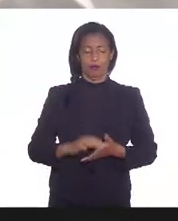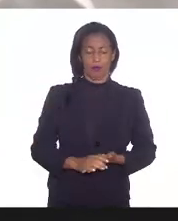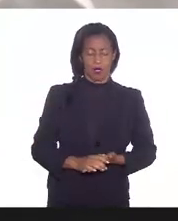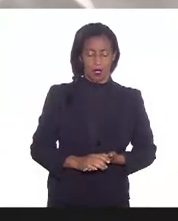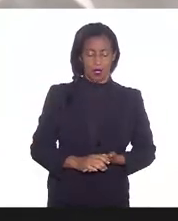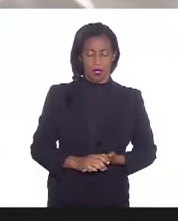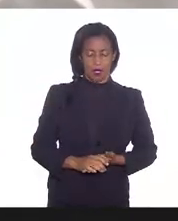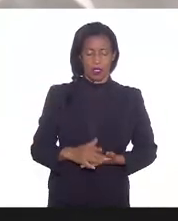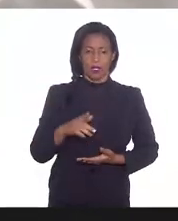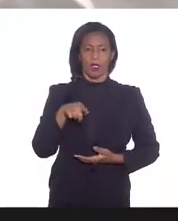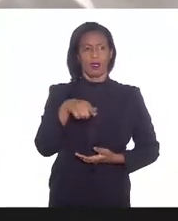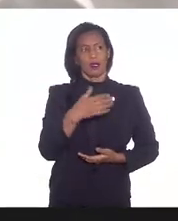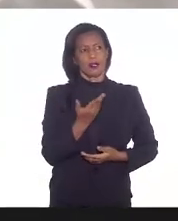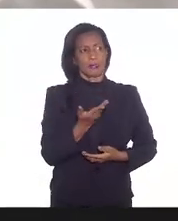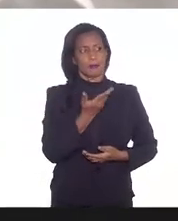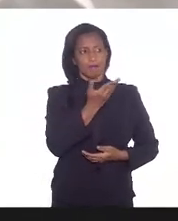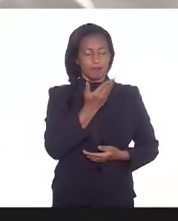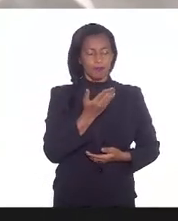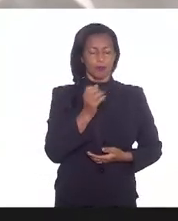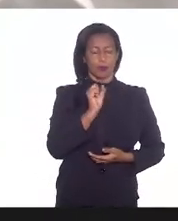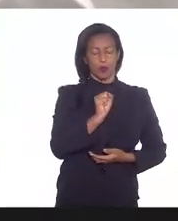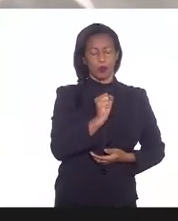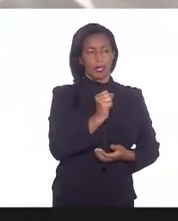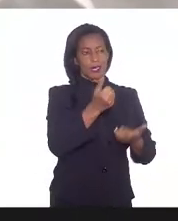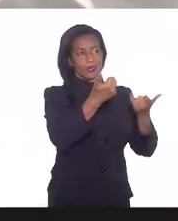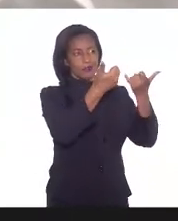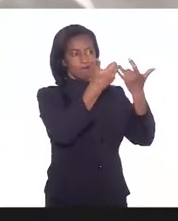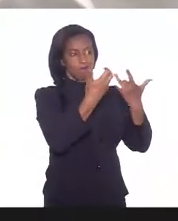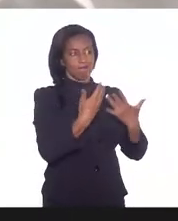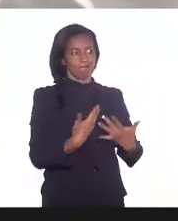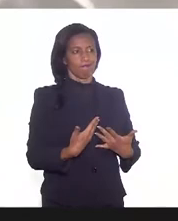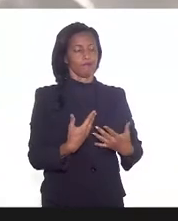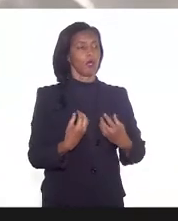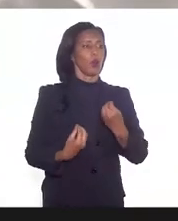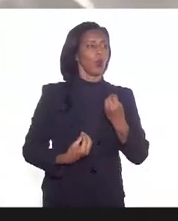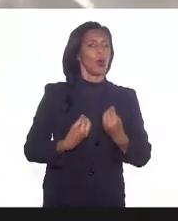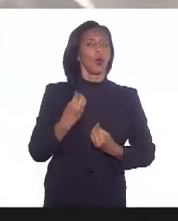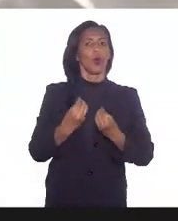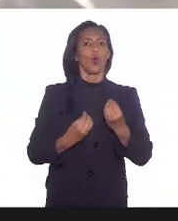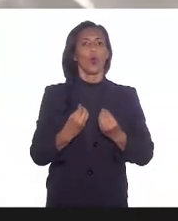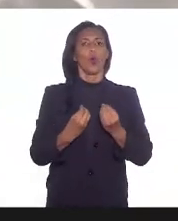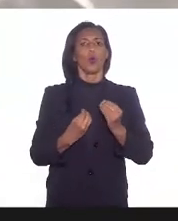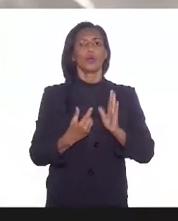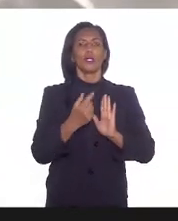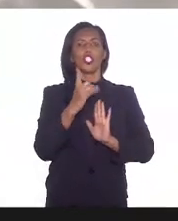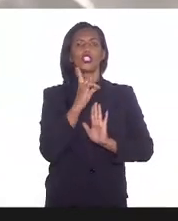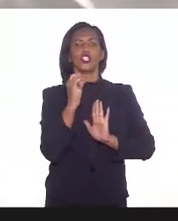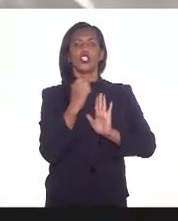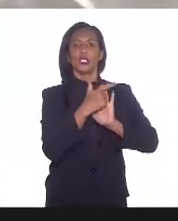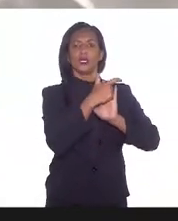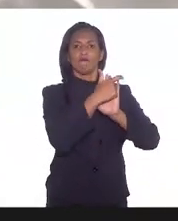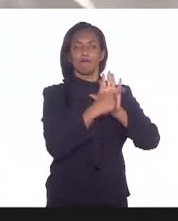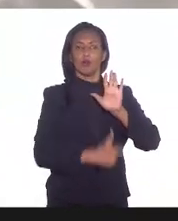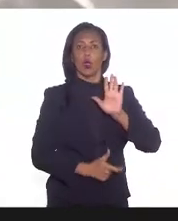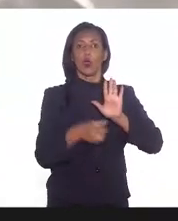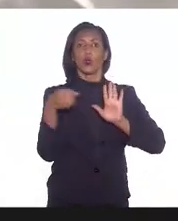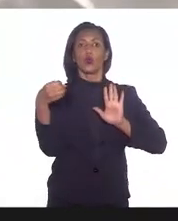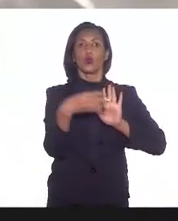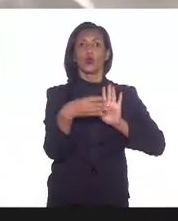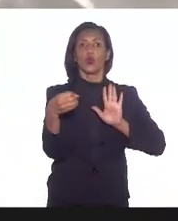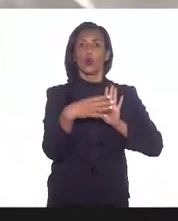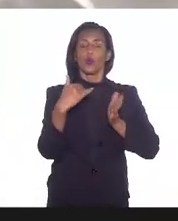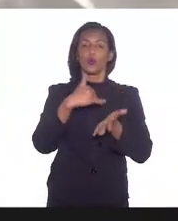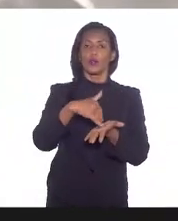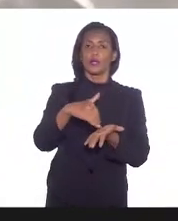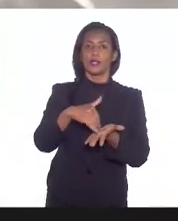pudesse nos dar notícia a como está o calendário, porque o novo secretário,